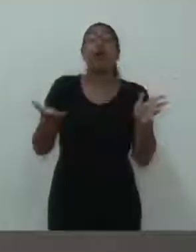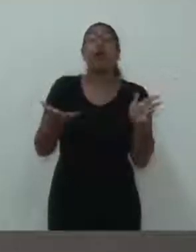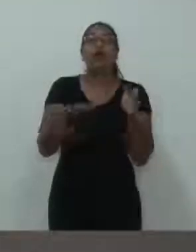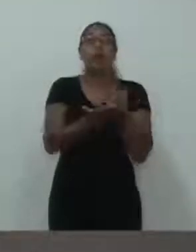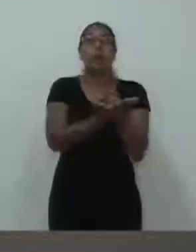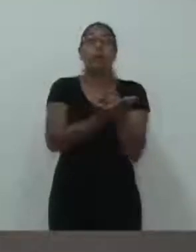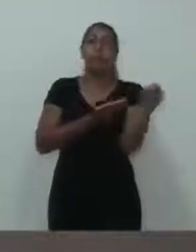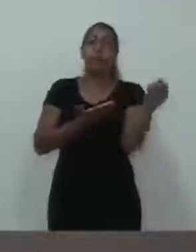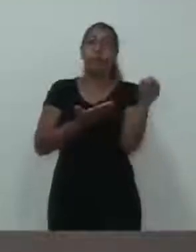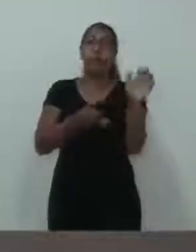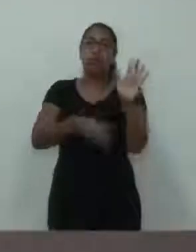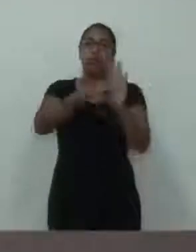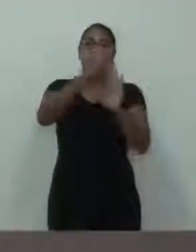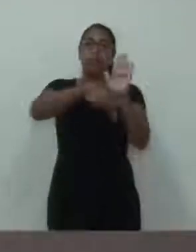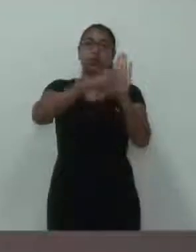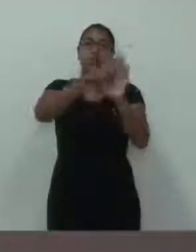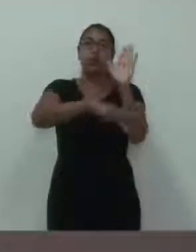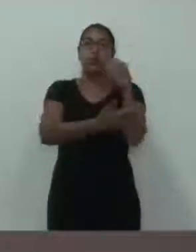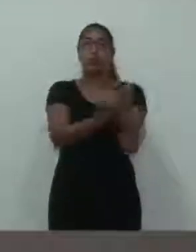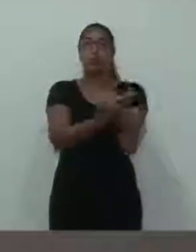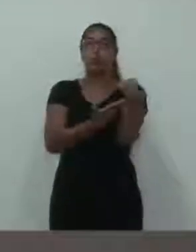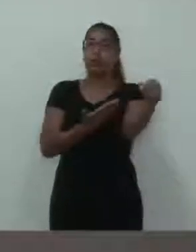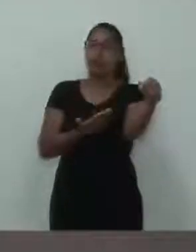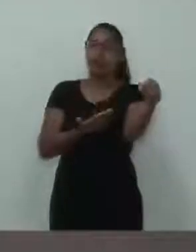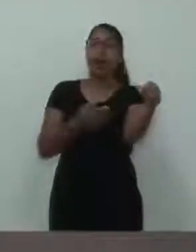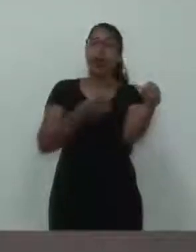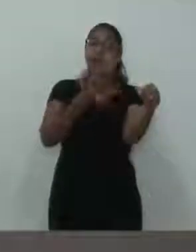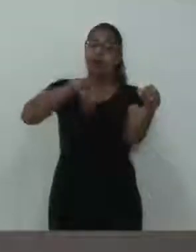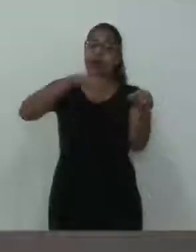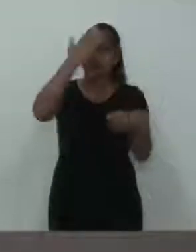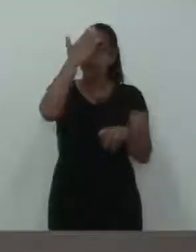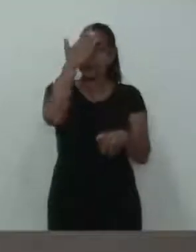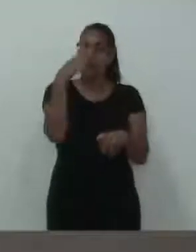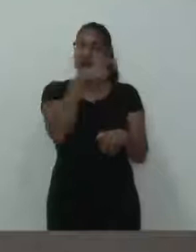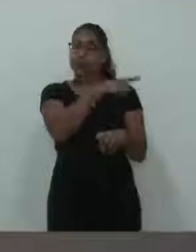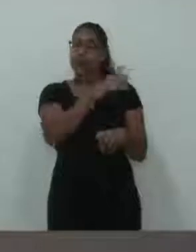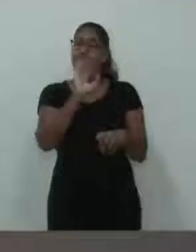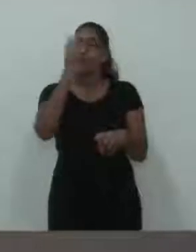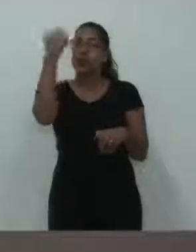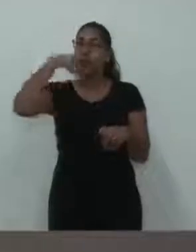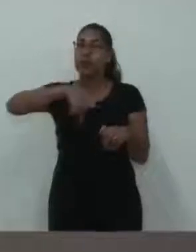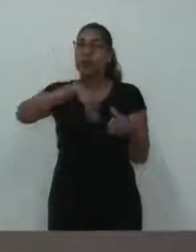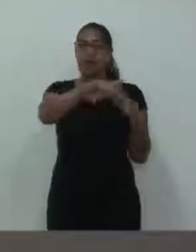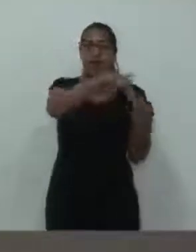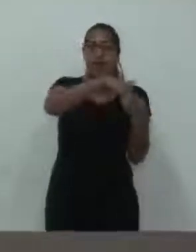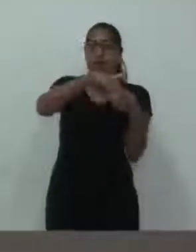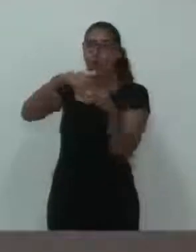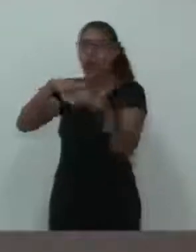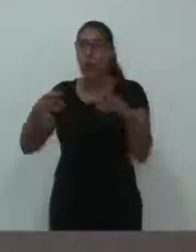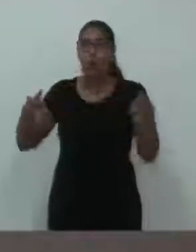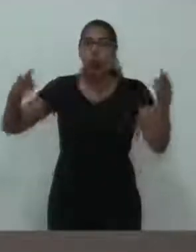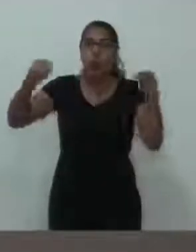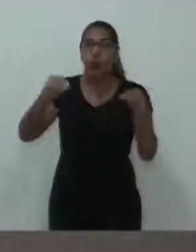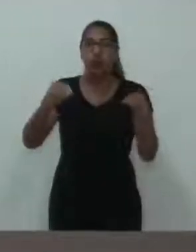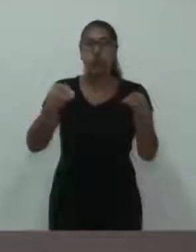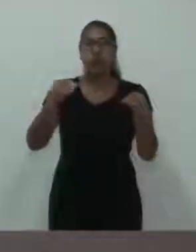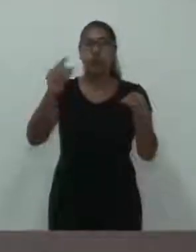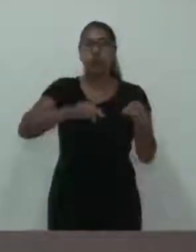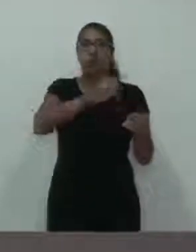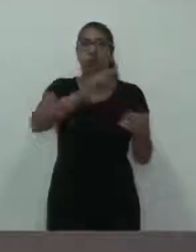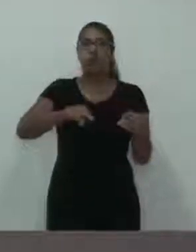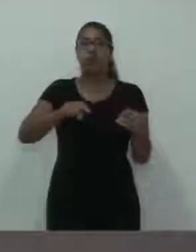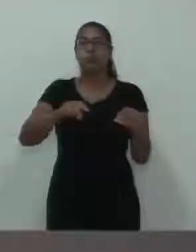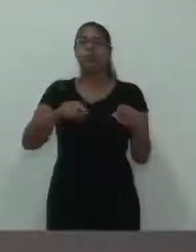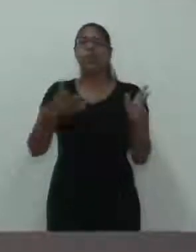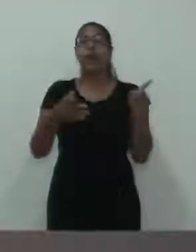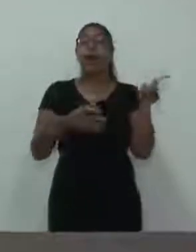Nós sabíamos que ele trancaria a pauta da Câmara Municipal, e aí fomos pegos de surpresa em função de uma eliminar